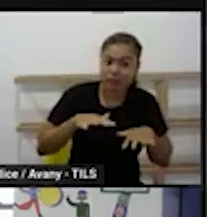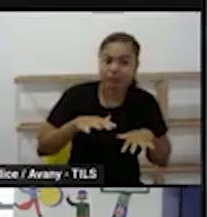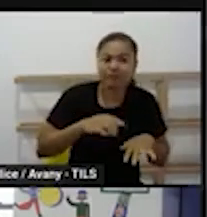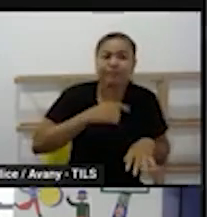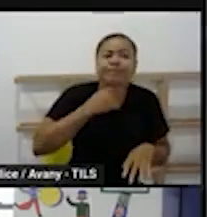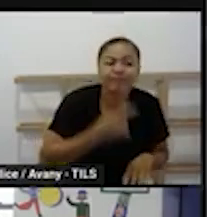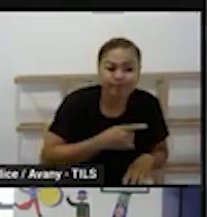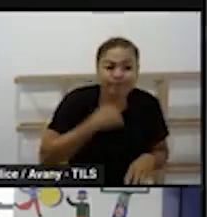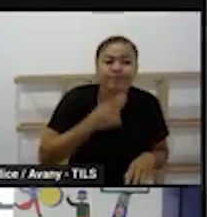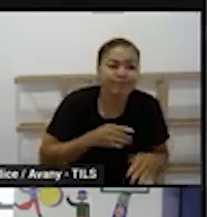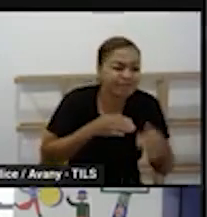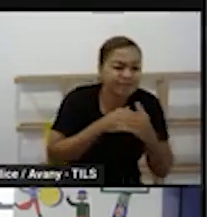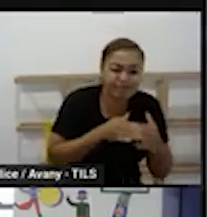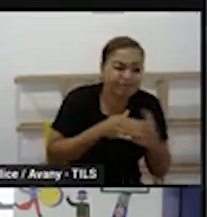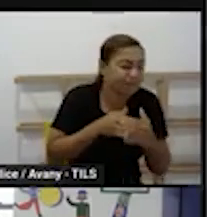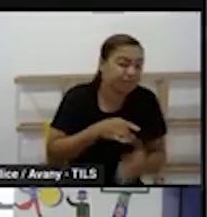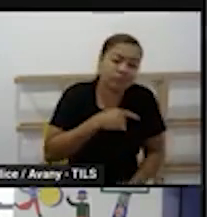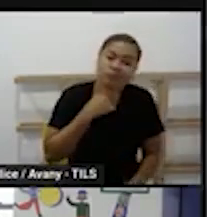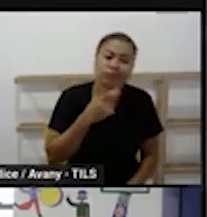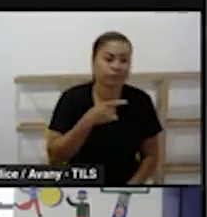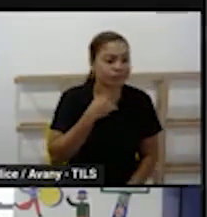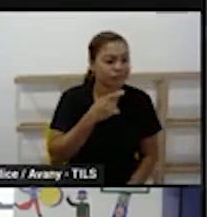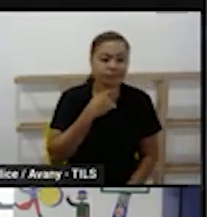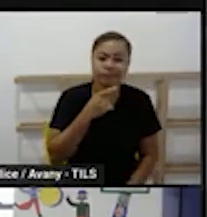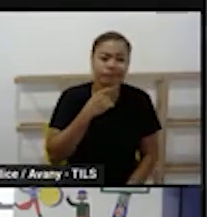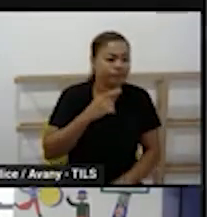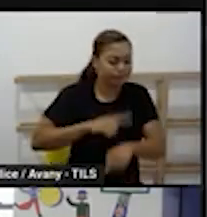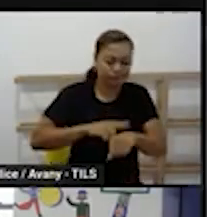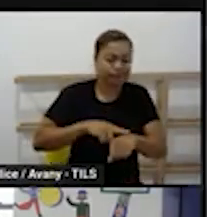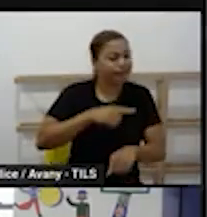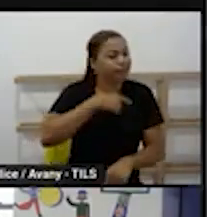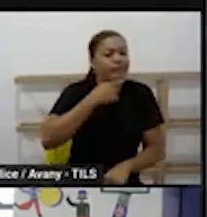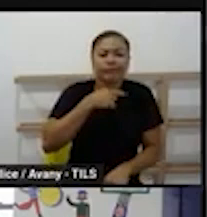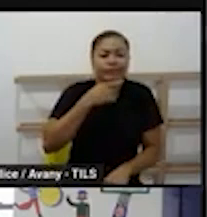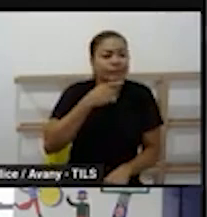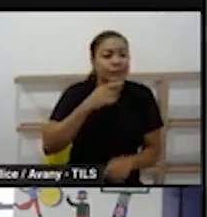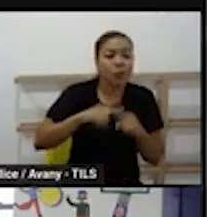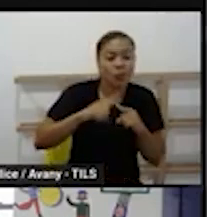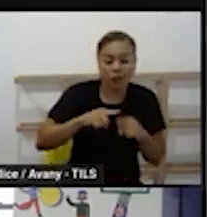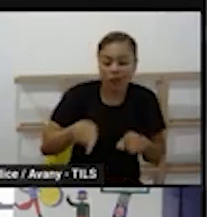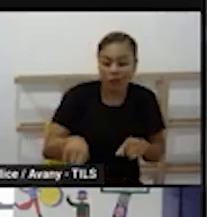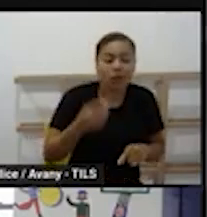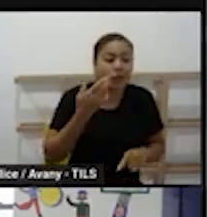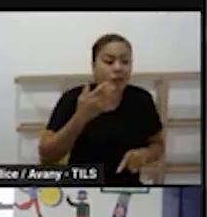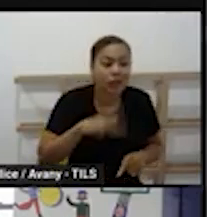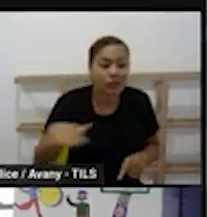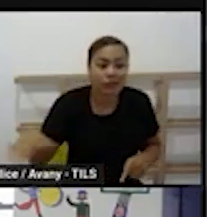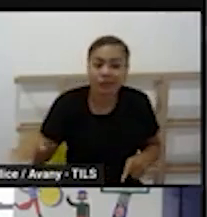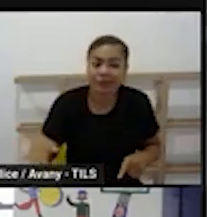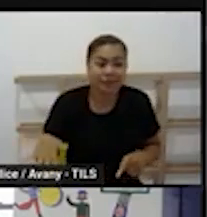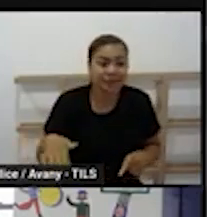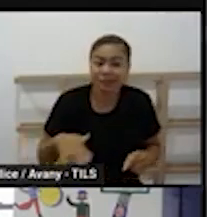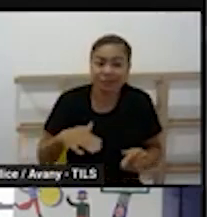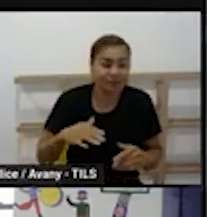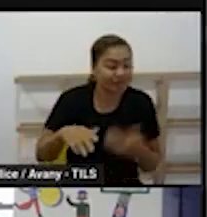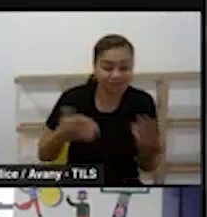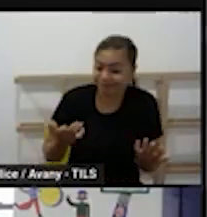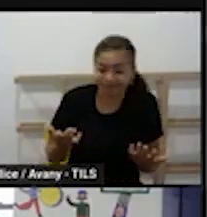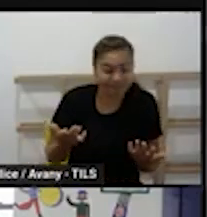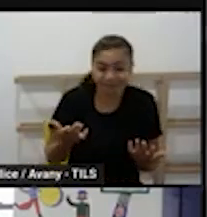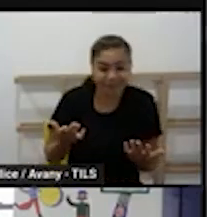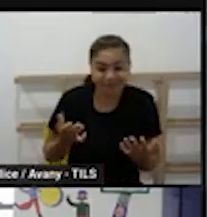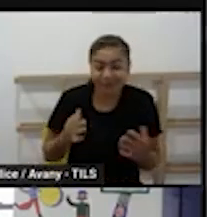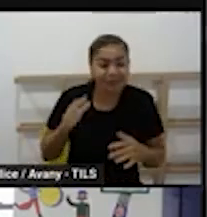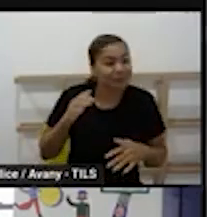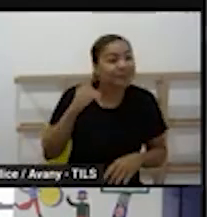aquilo que a gente planeja porque a criança é imprevisível é espontânea e muitas vezes o que a gente planeja para uma turma ou